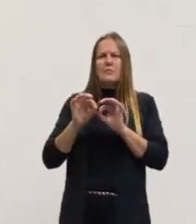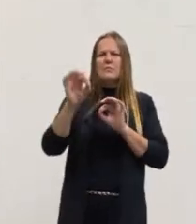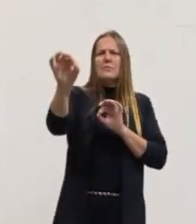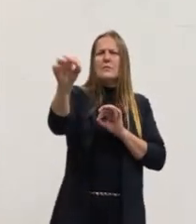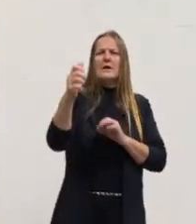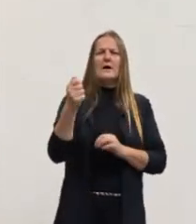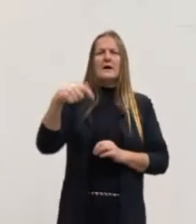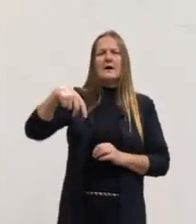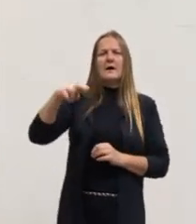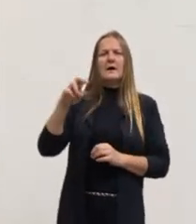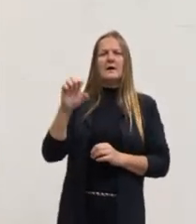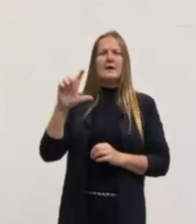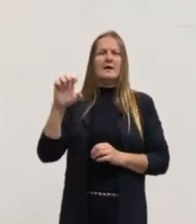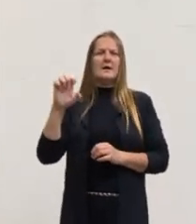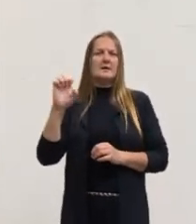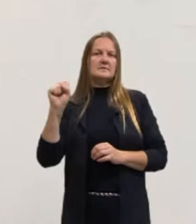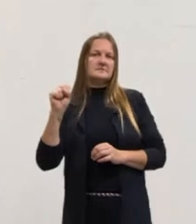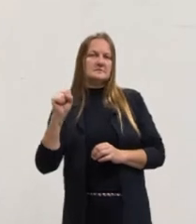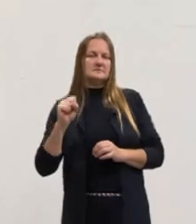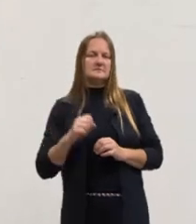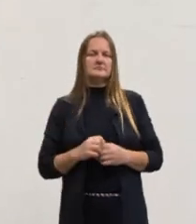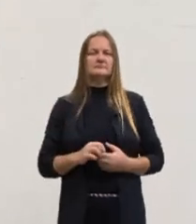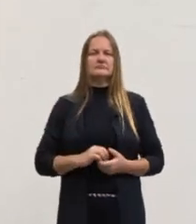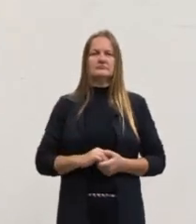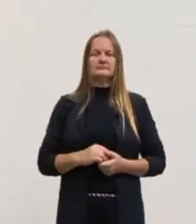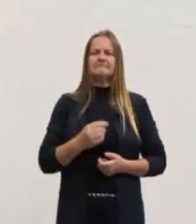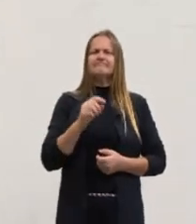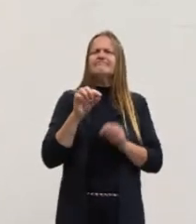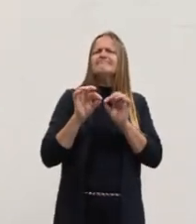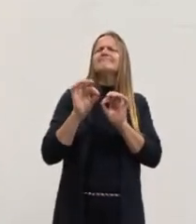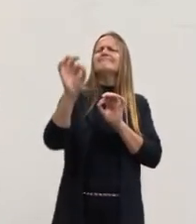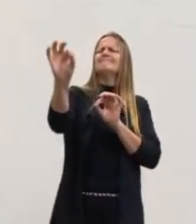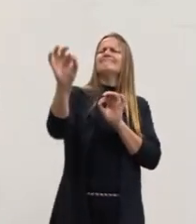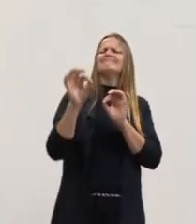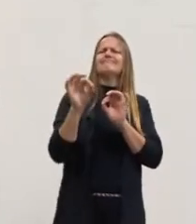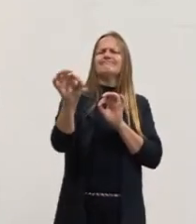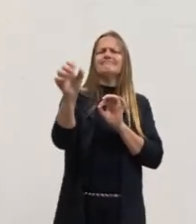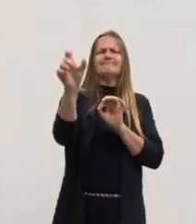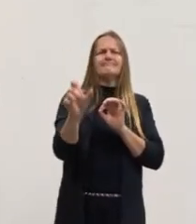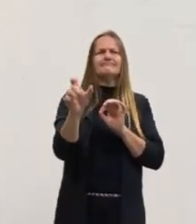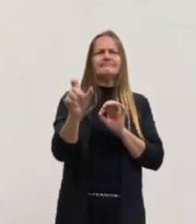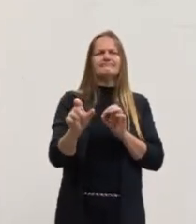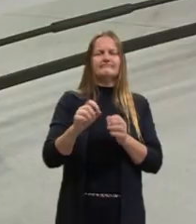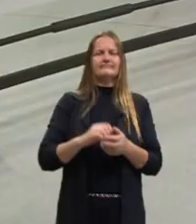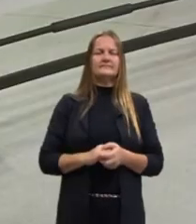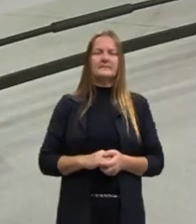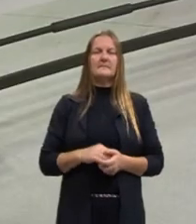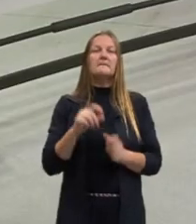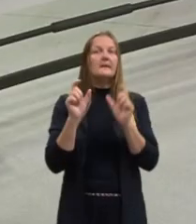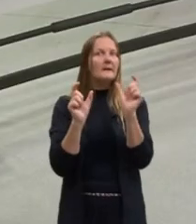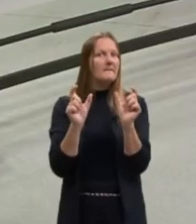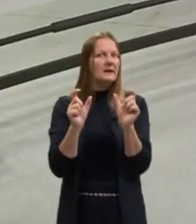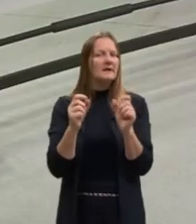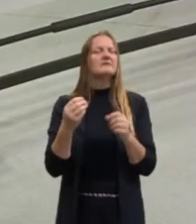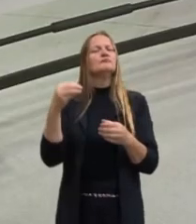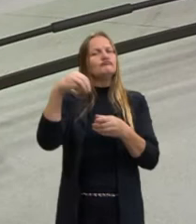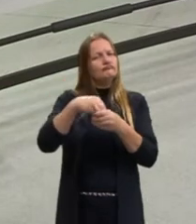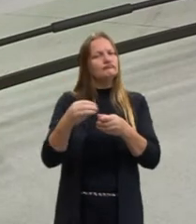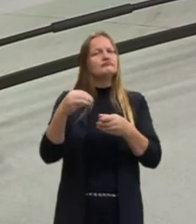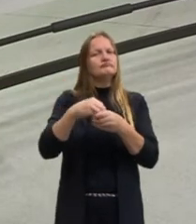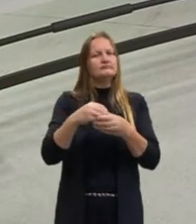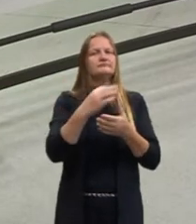aquilos não existe, né? Em português, ok? Então, essas palavras, elas são extremamente comuns